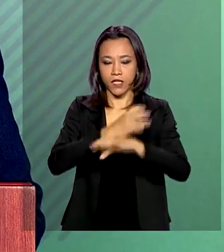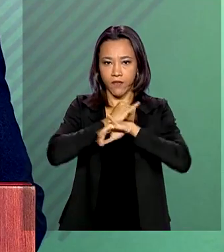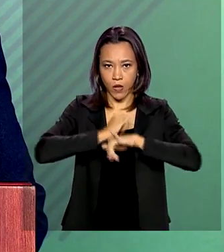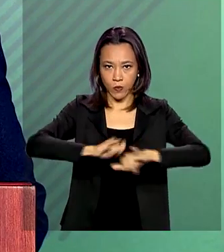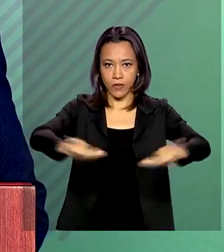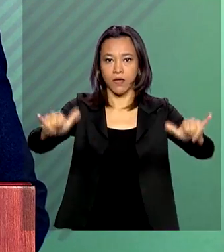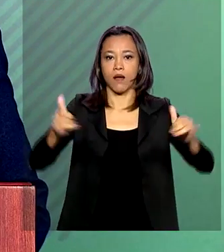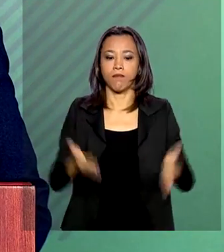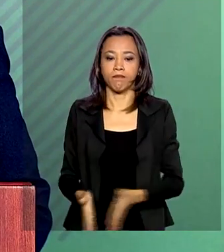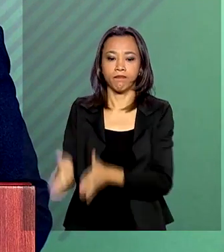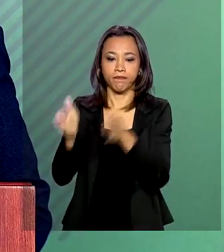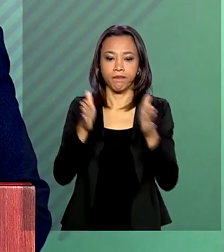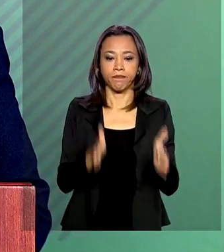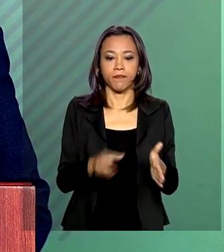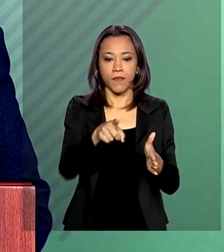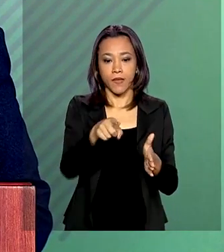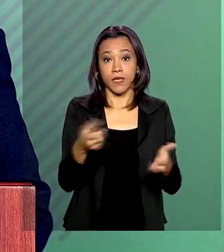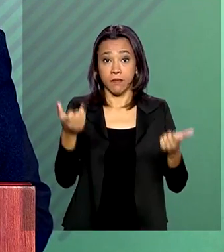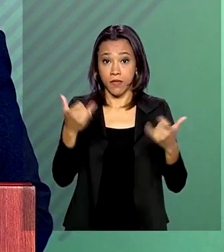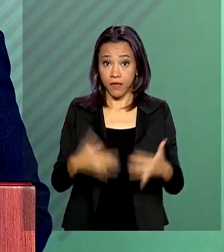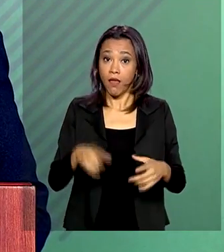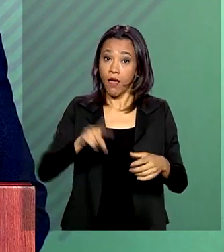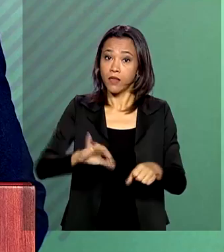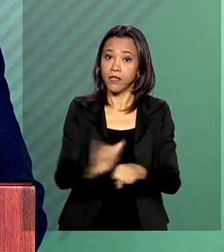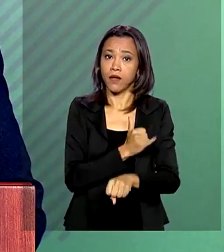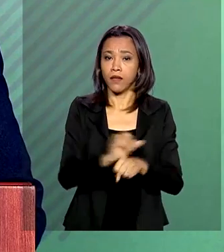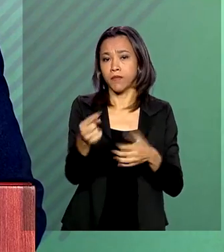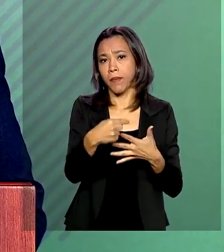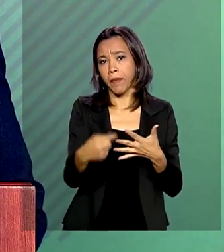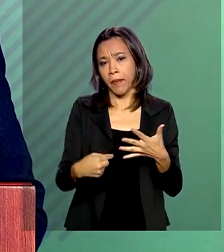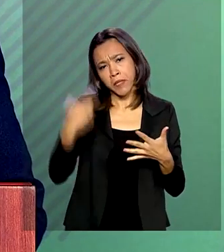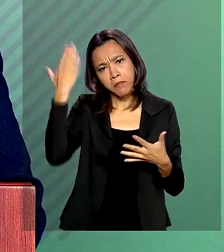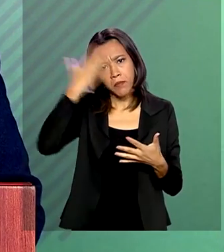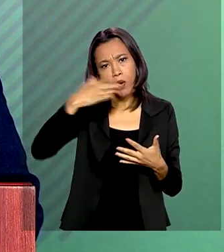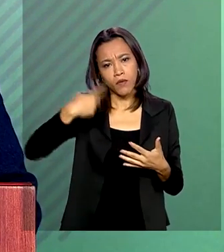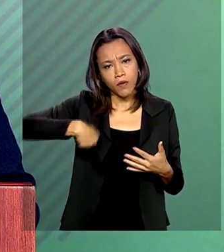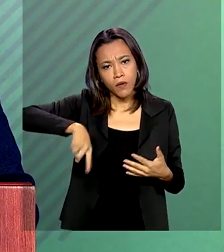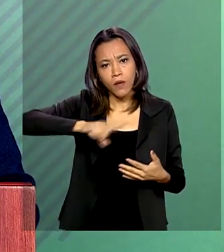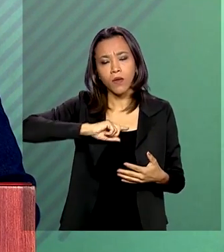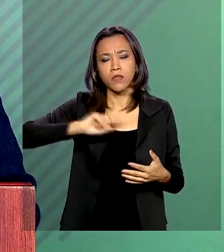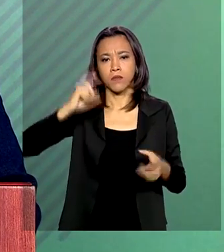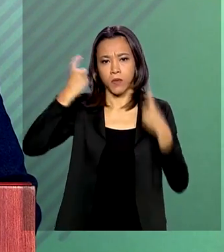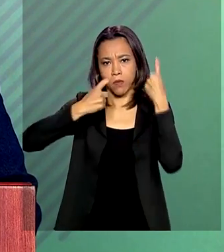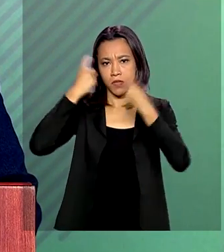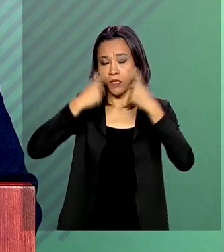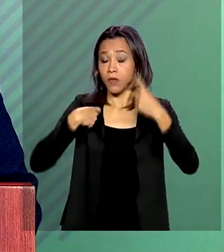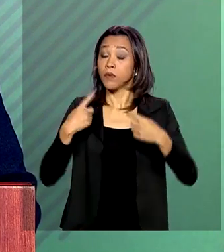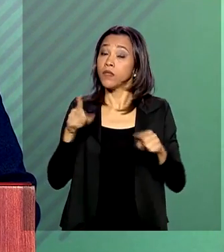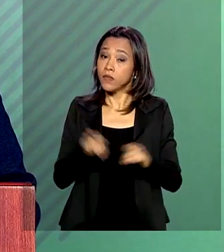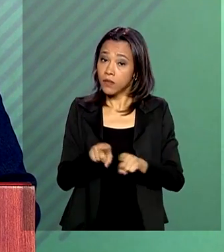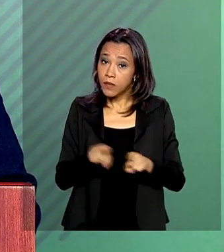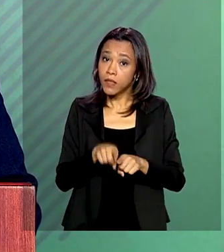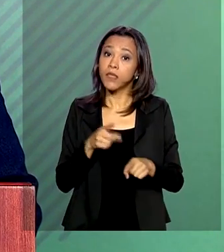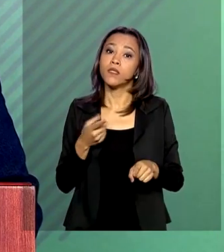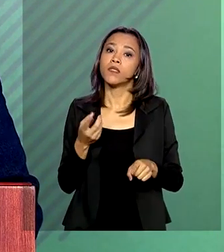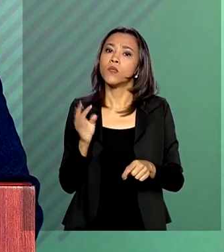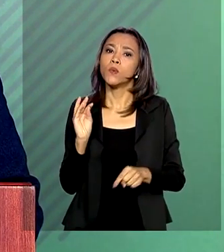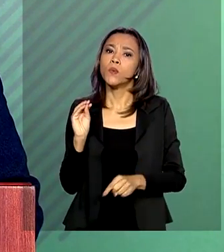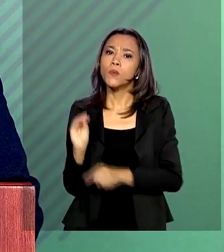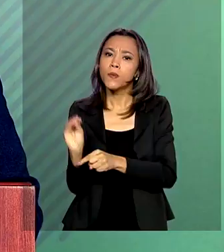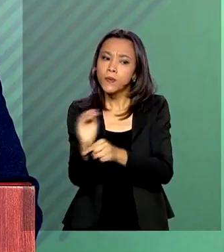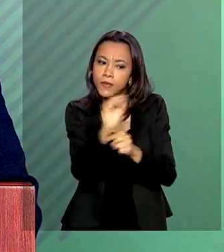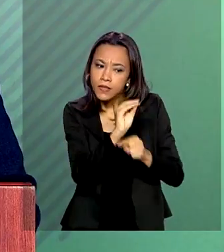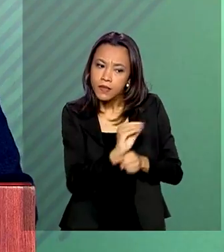São ações que demonstram a nossa preocupação com a preservação da capacidade